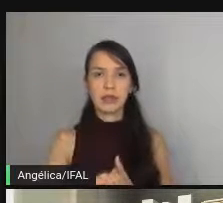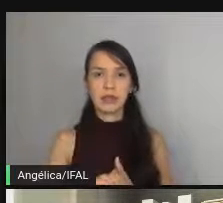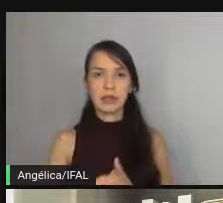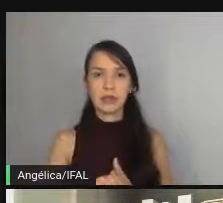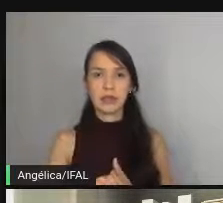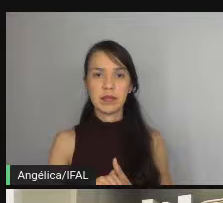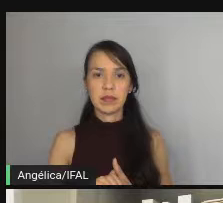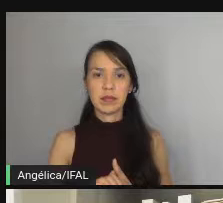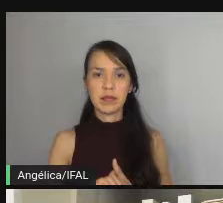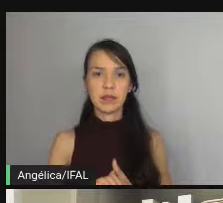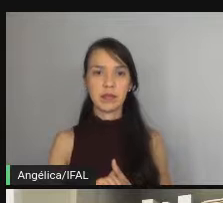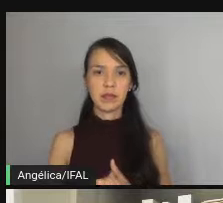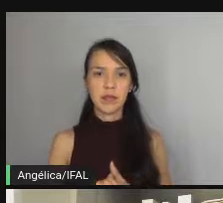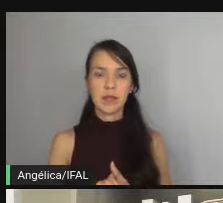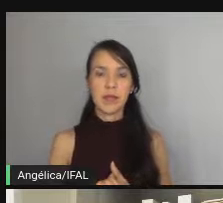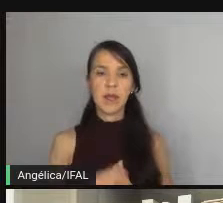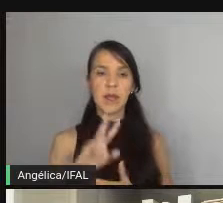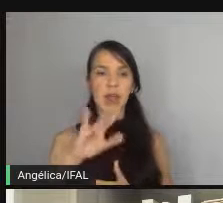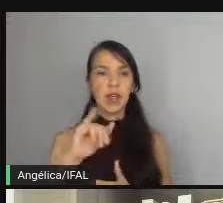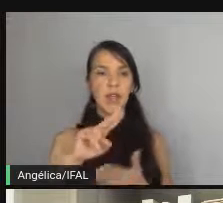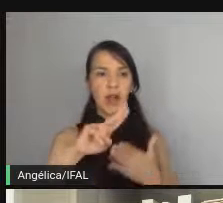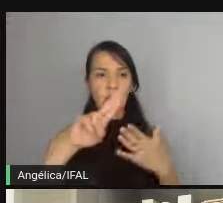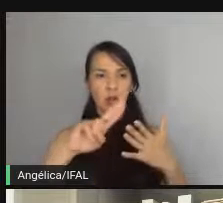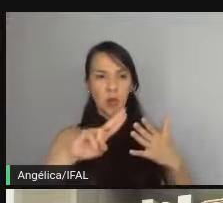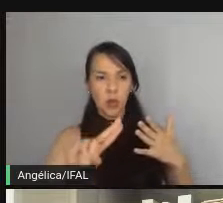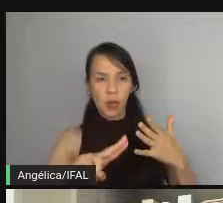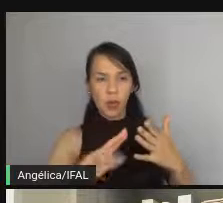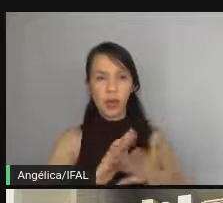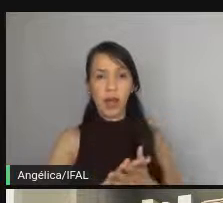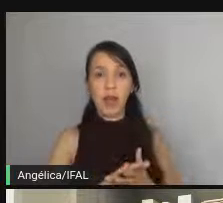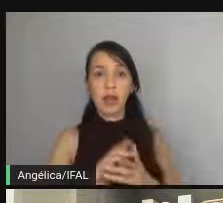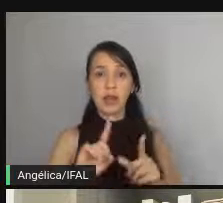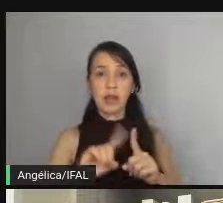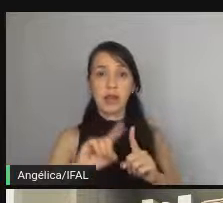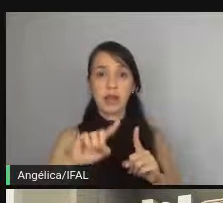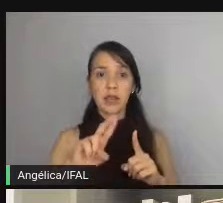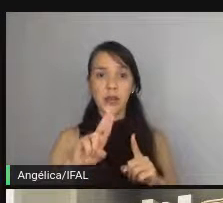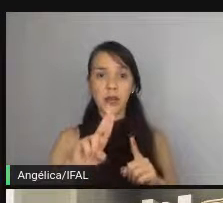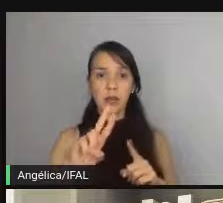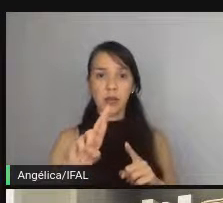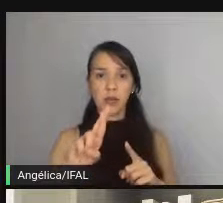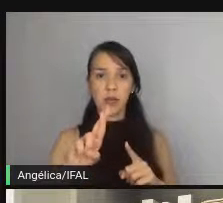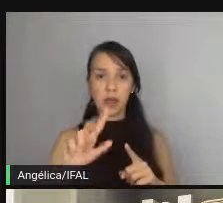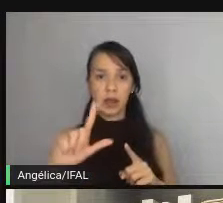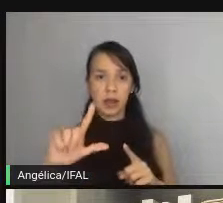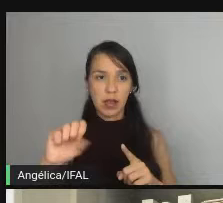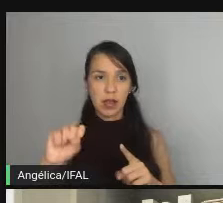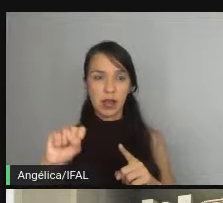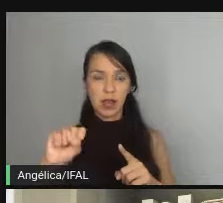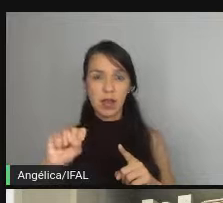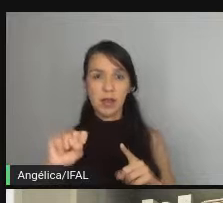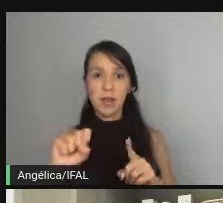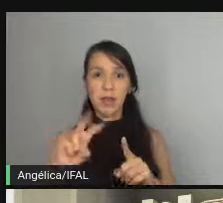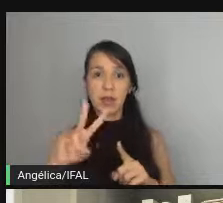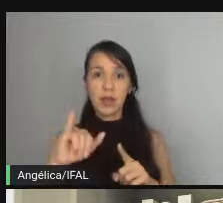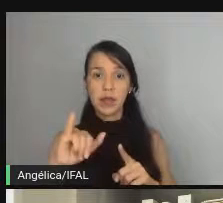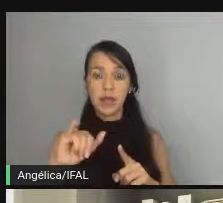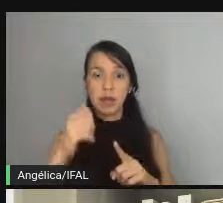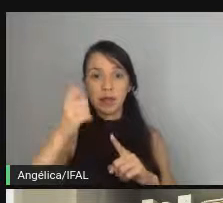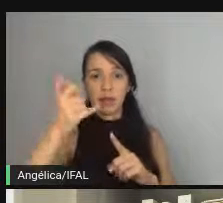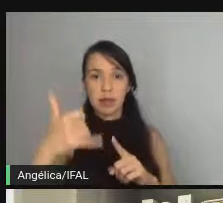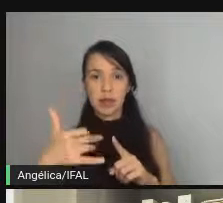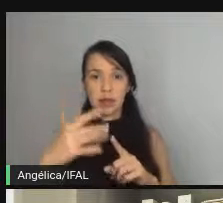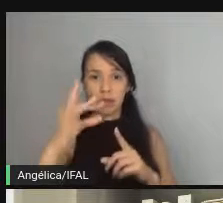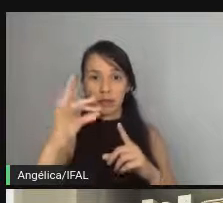que vão nomear o caso vão ser URLs que vão definir os casos